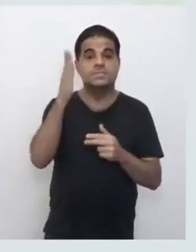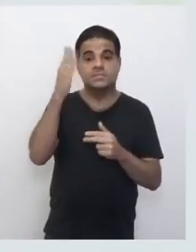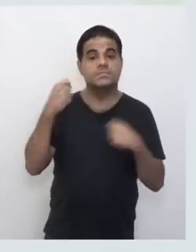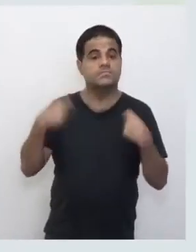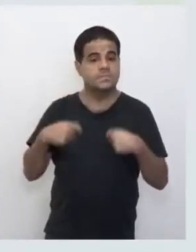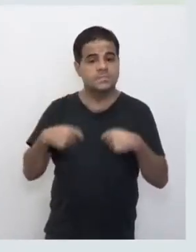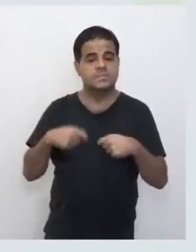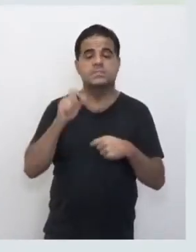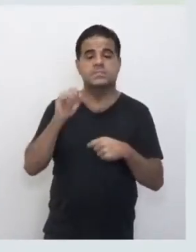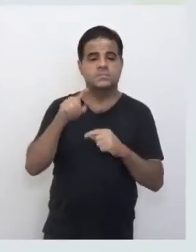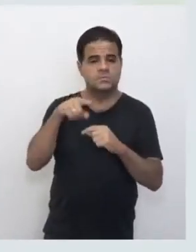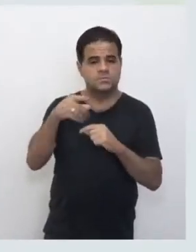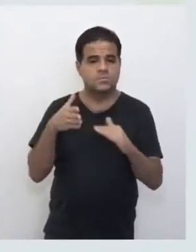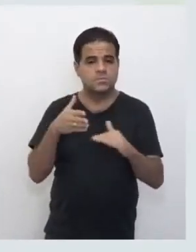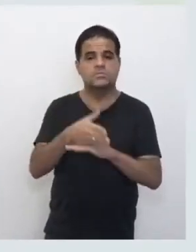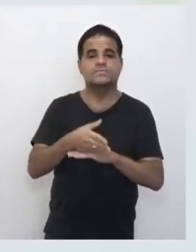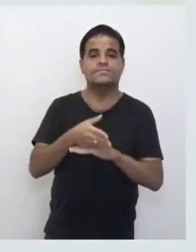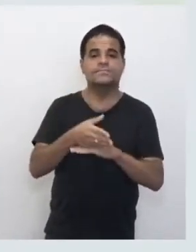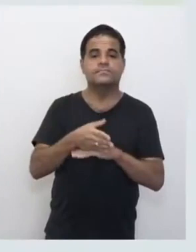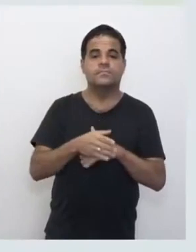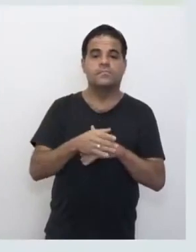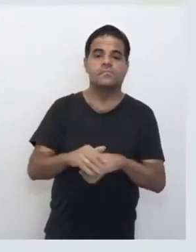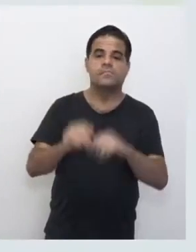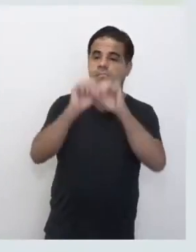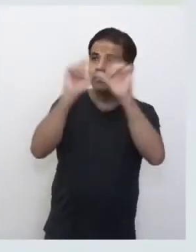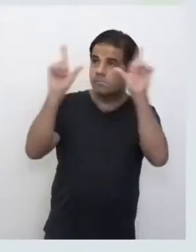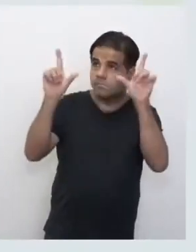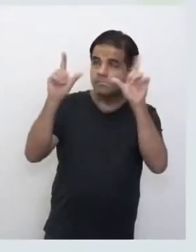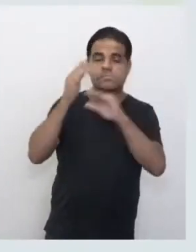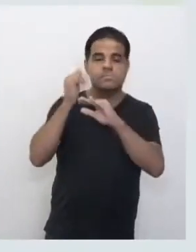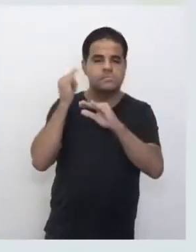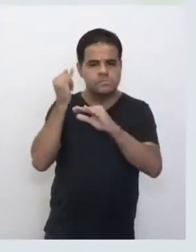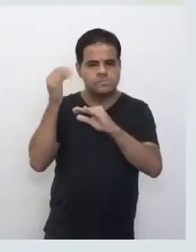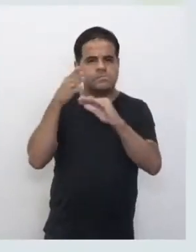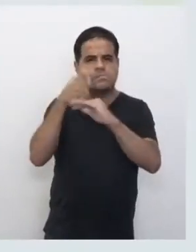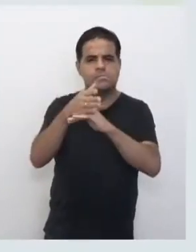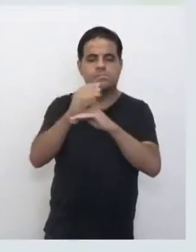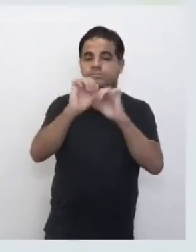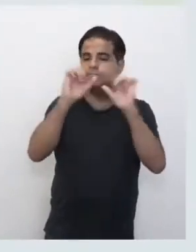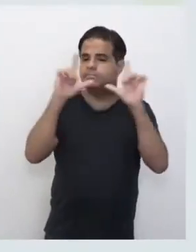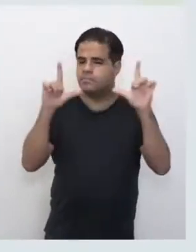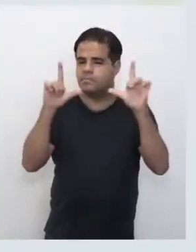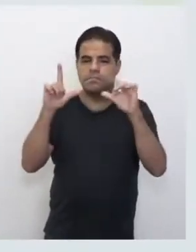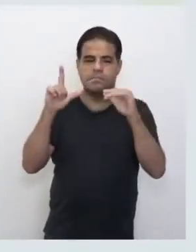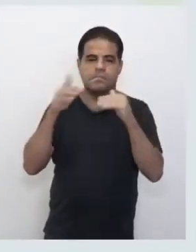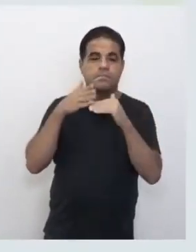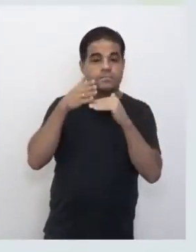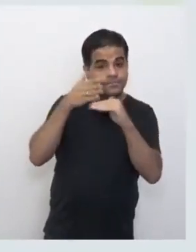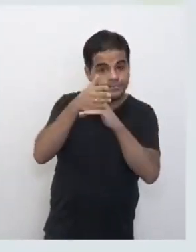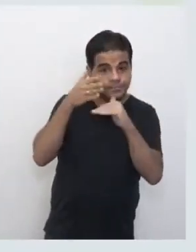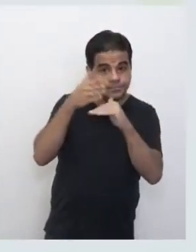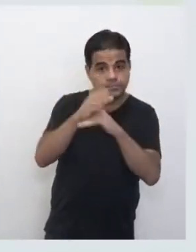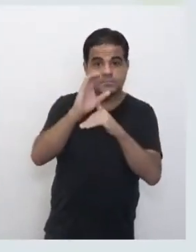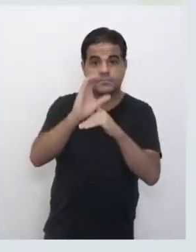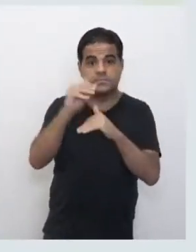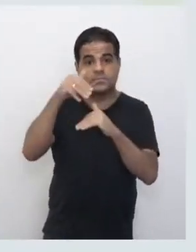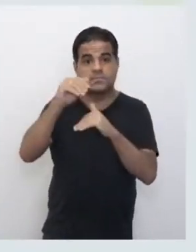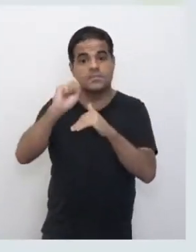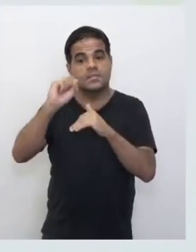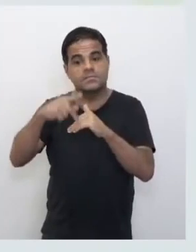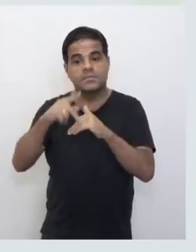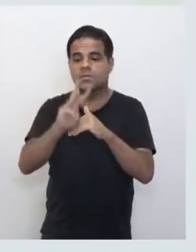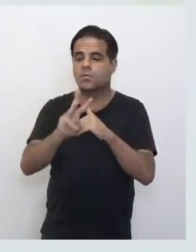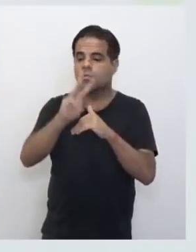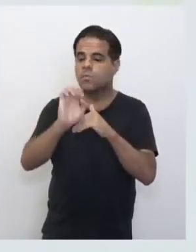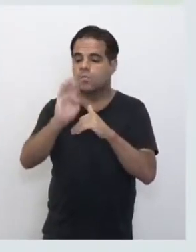é que quando vocês forem logar no CMSP Web, é importante vocês entrarem nesse menuzinho lateral. Acesse o CMSP Web e